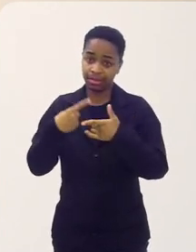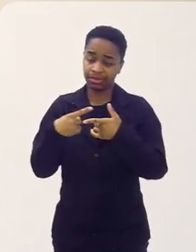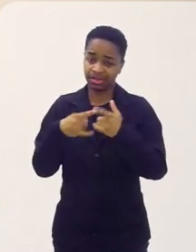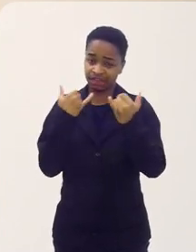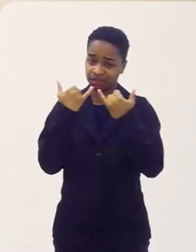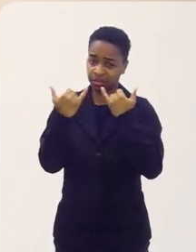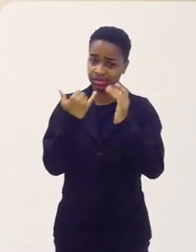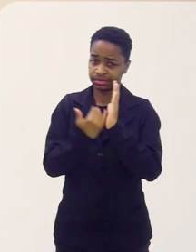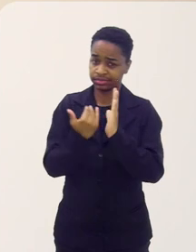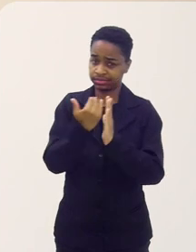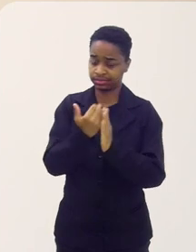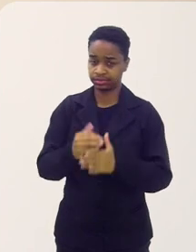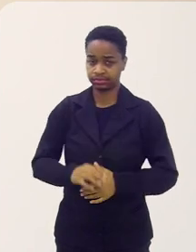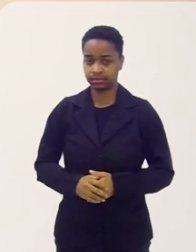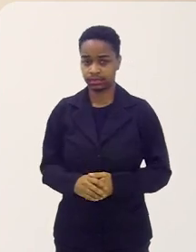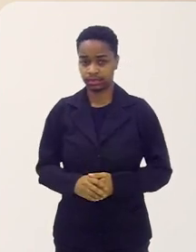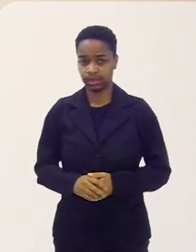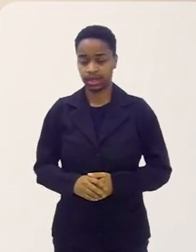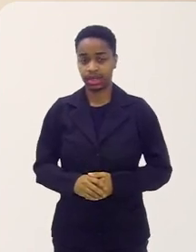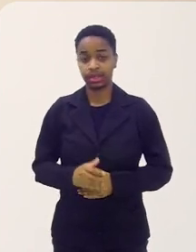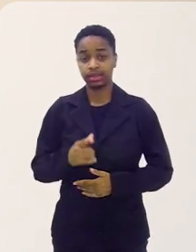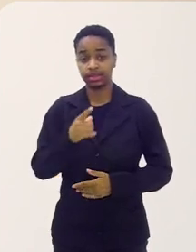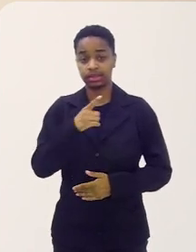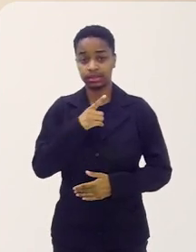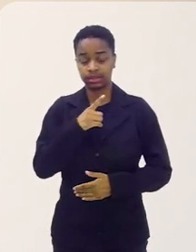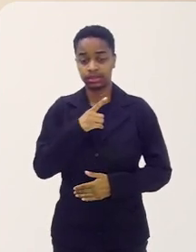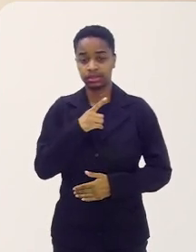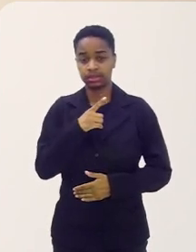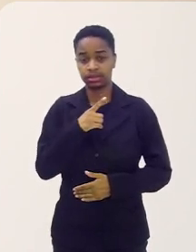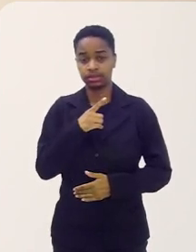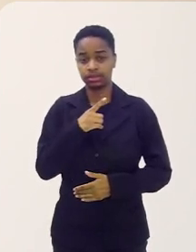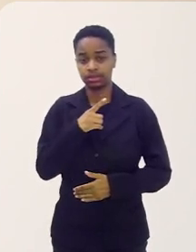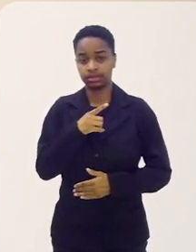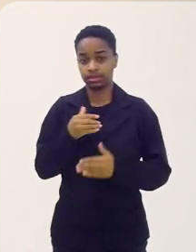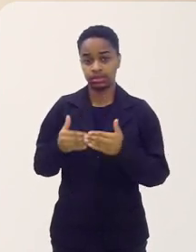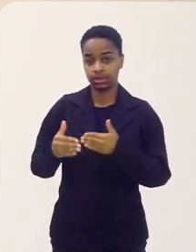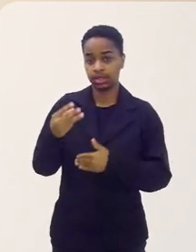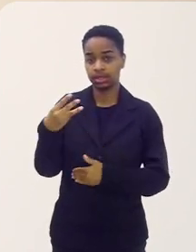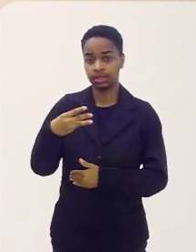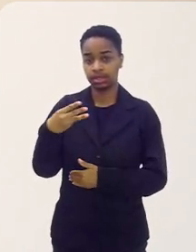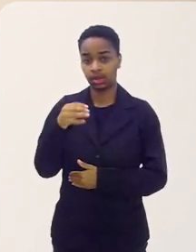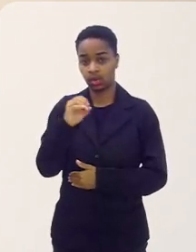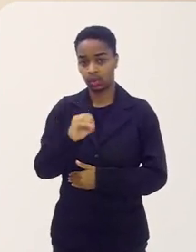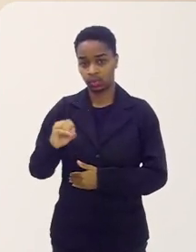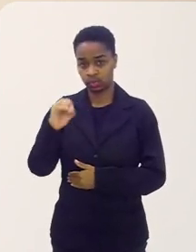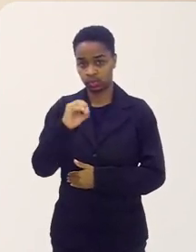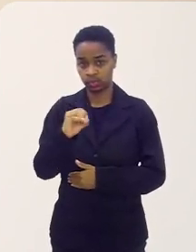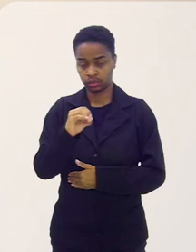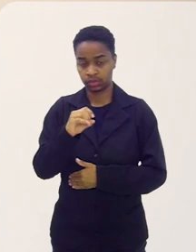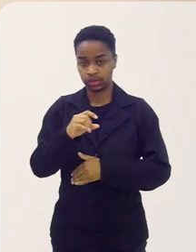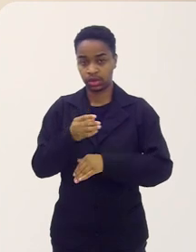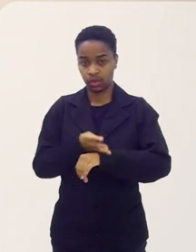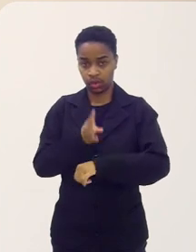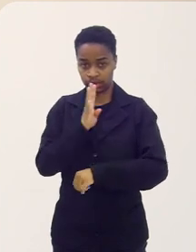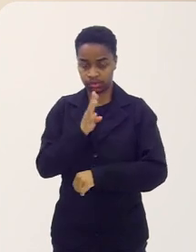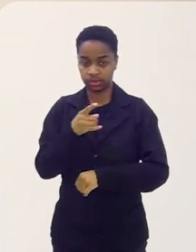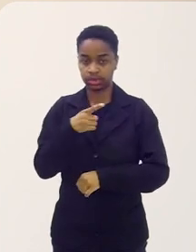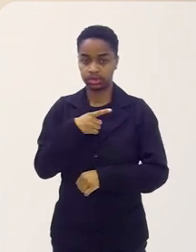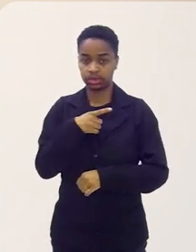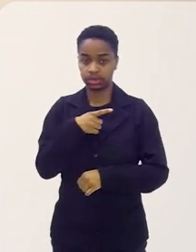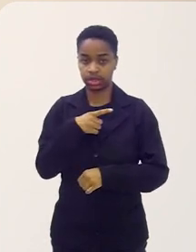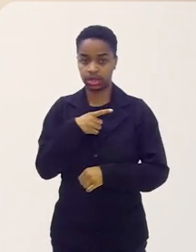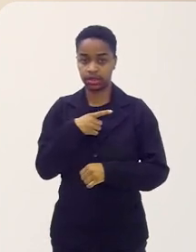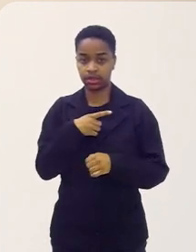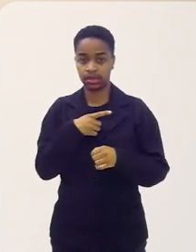aqui, porque é muita informação. Teremos aqui, a partir 3 de outubro, 16 horas,